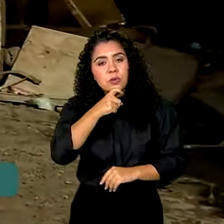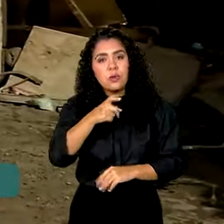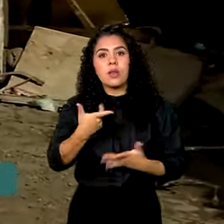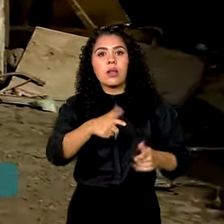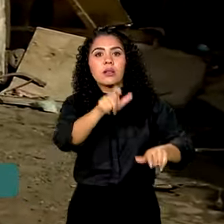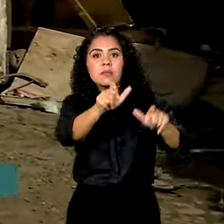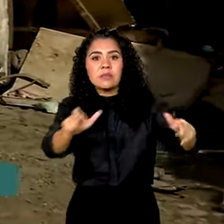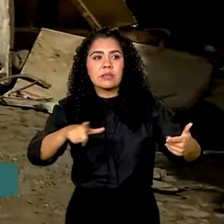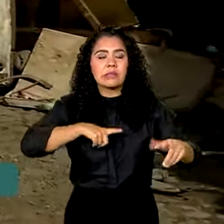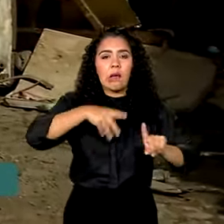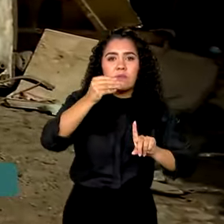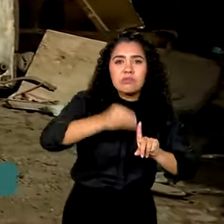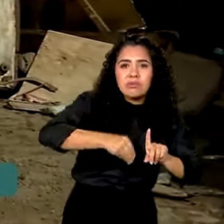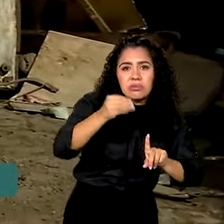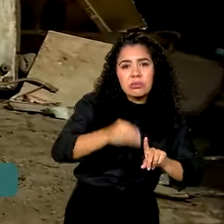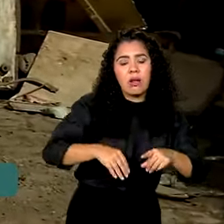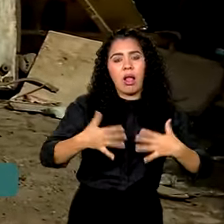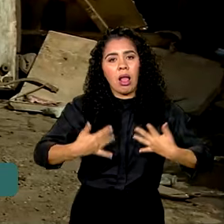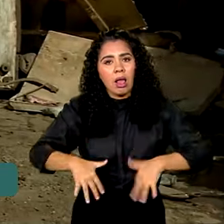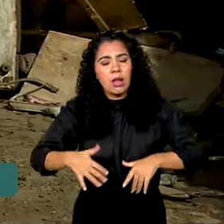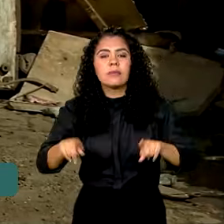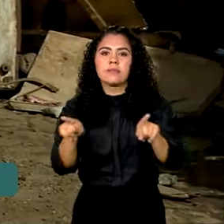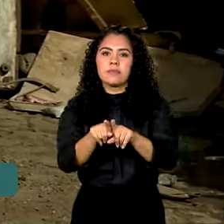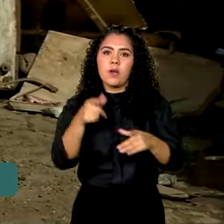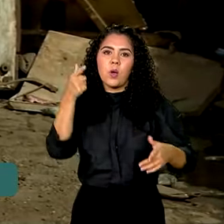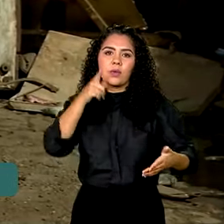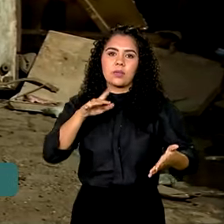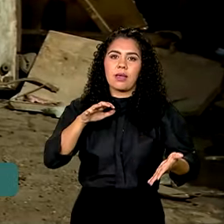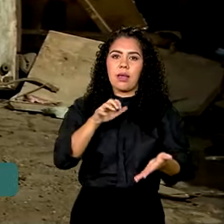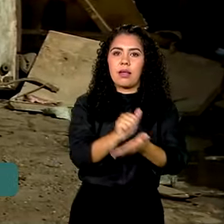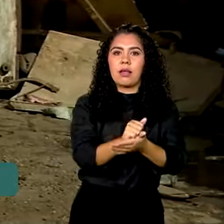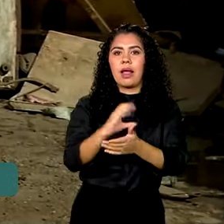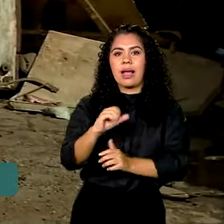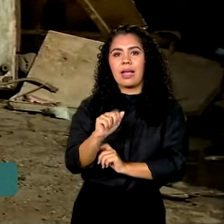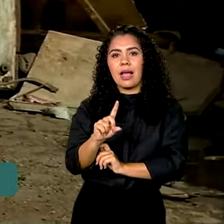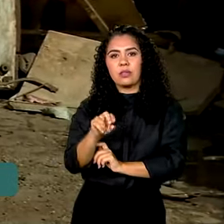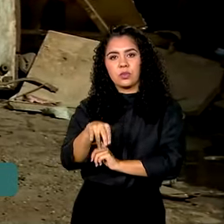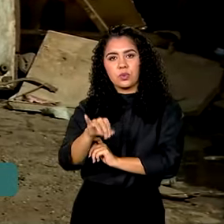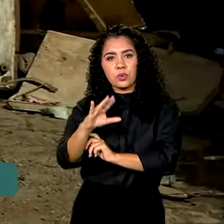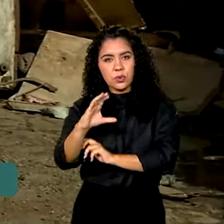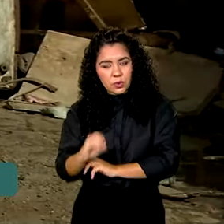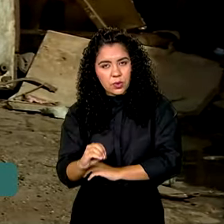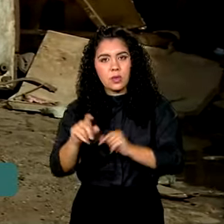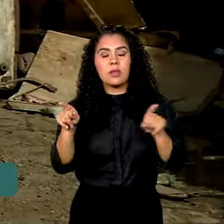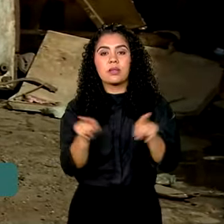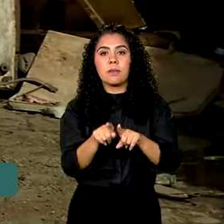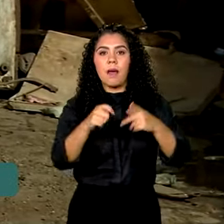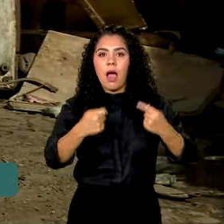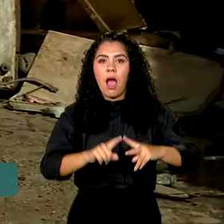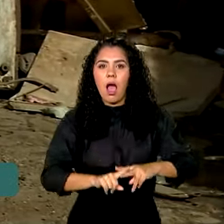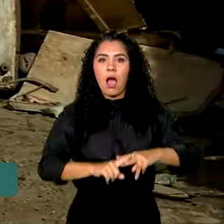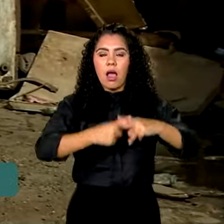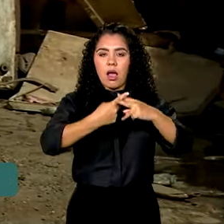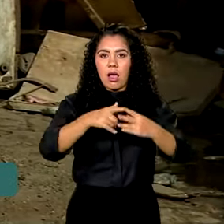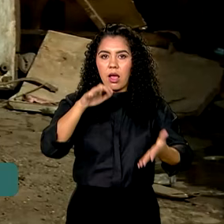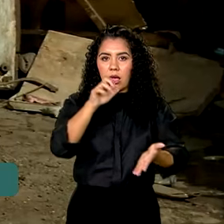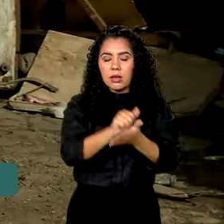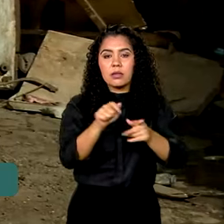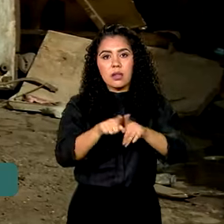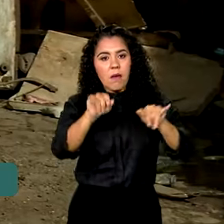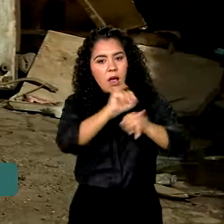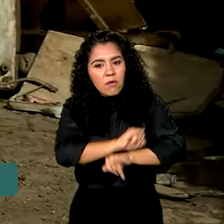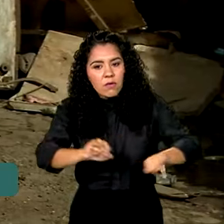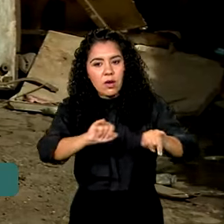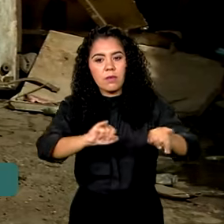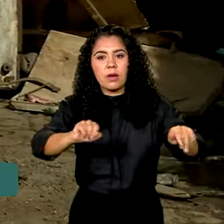situação de vulnerabilidade e inscrever no Cadastro Único, além de fazer a atualização cadastral e informar a população